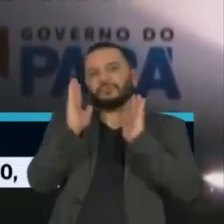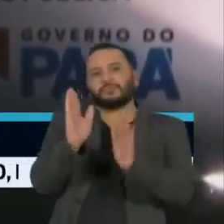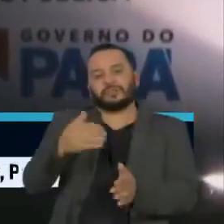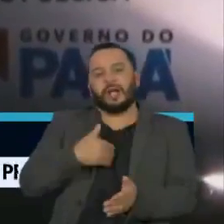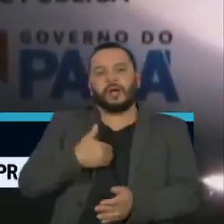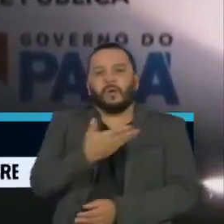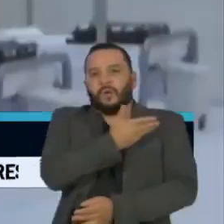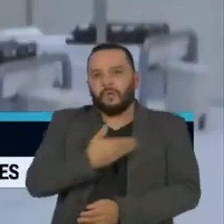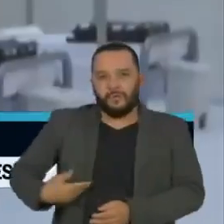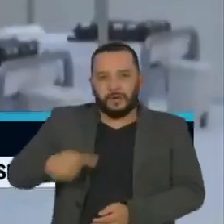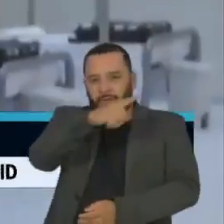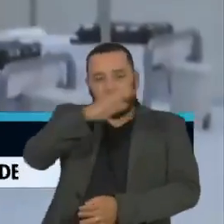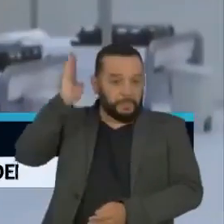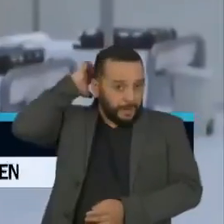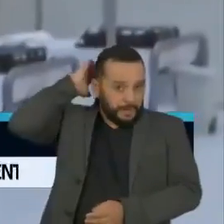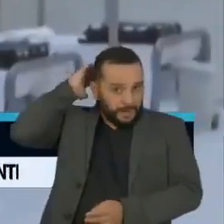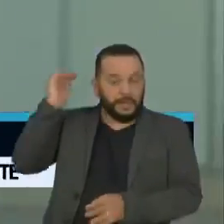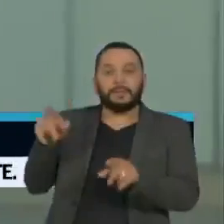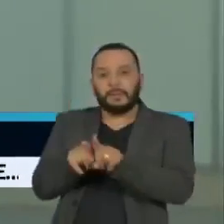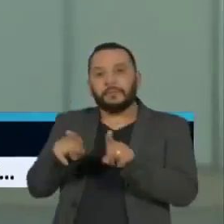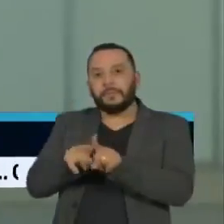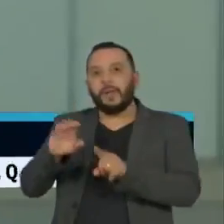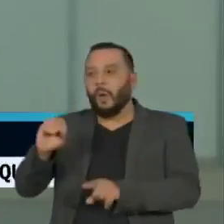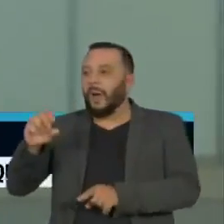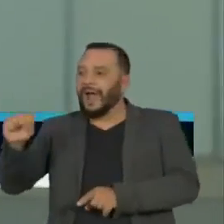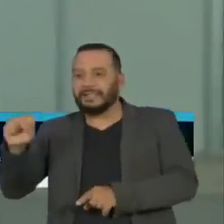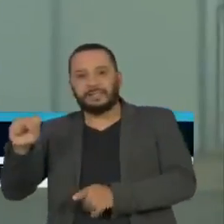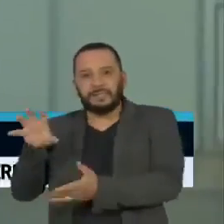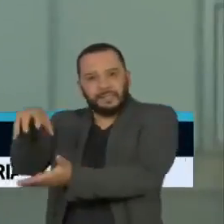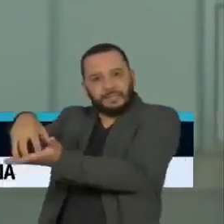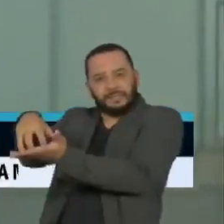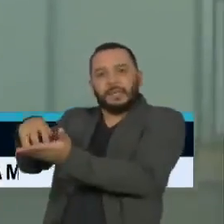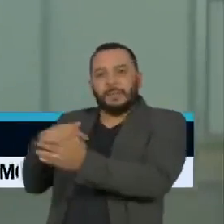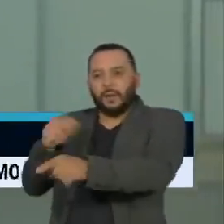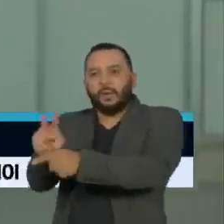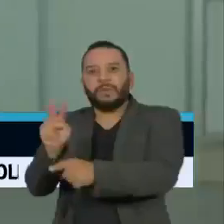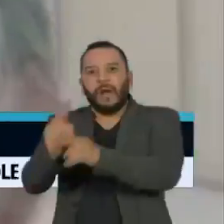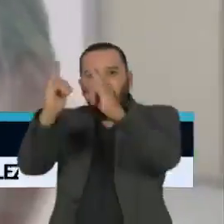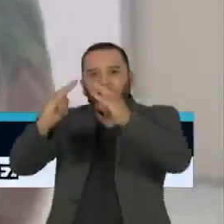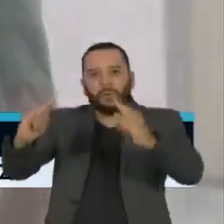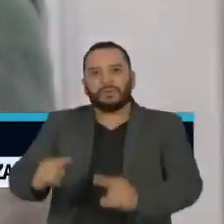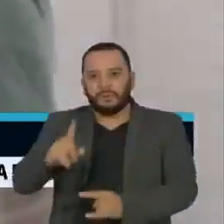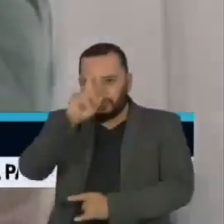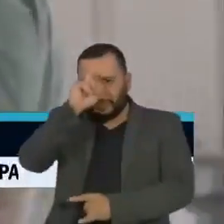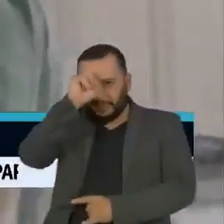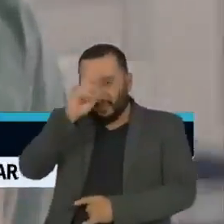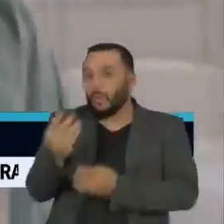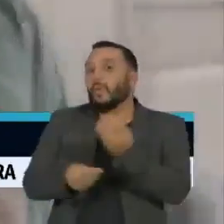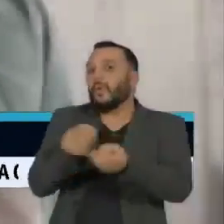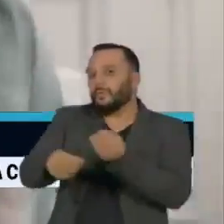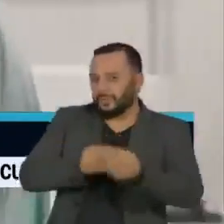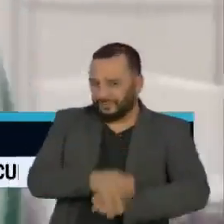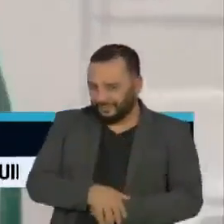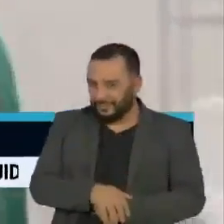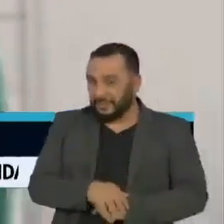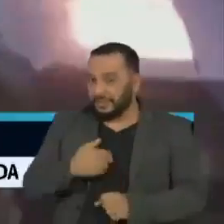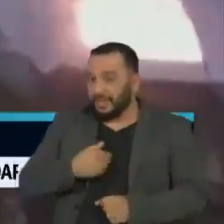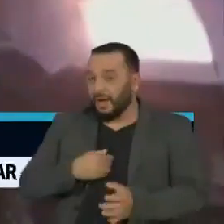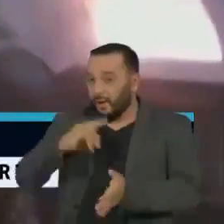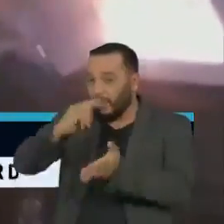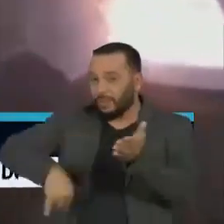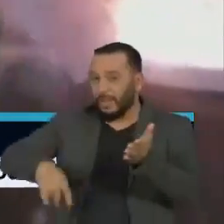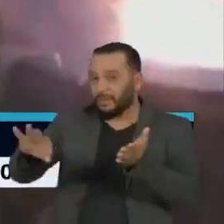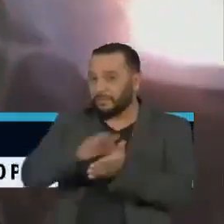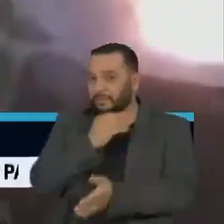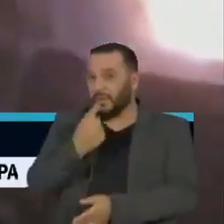administração de hospitais públicos, inclusive os de campanha, criados na pandemia do novo coronavírus. A suspeita é que os contratos, que